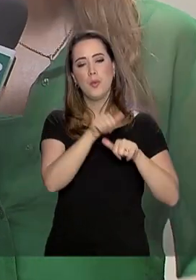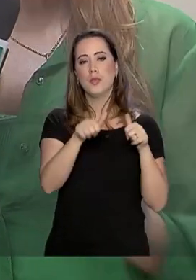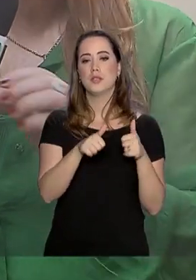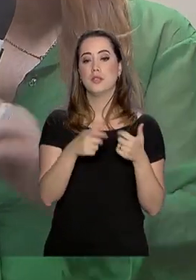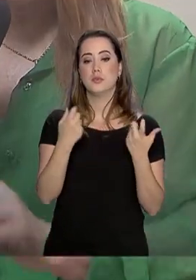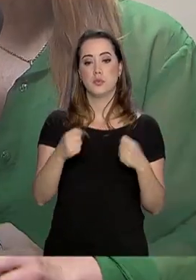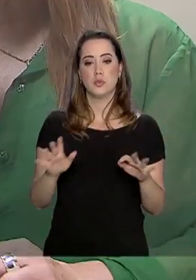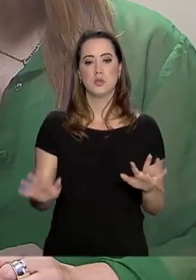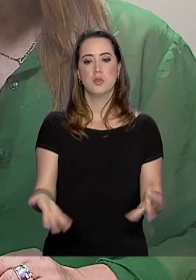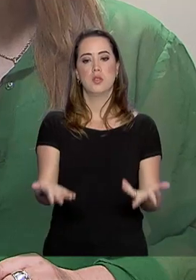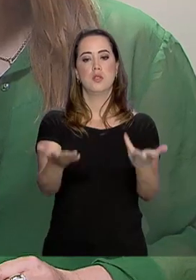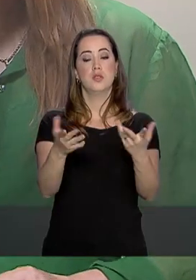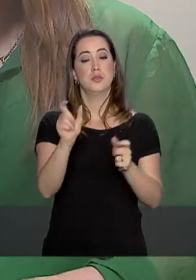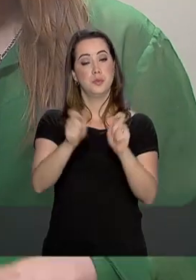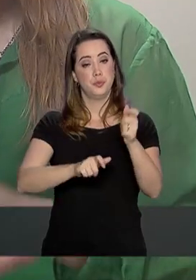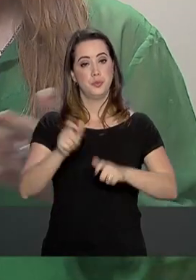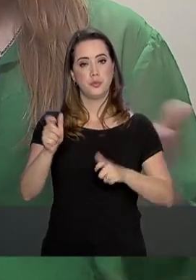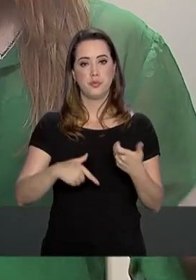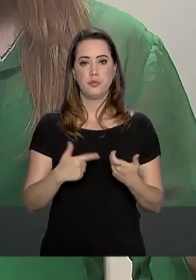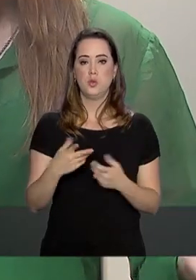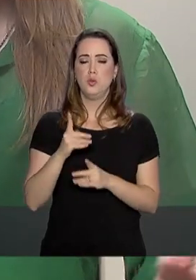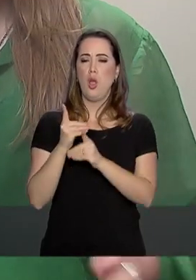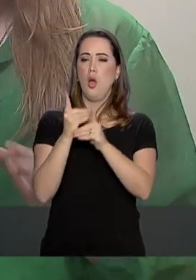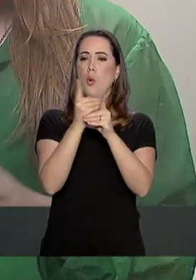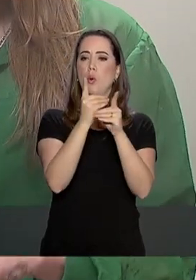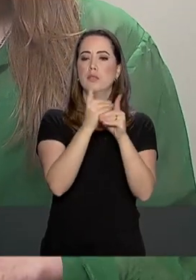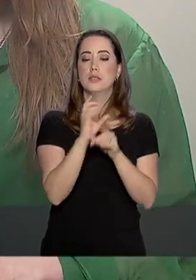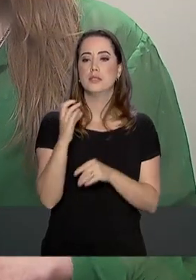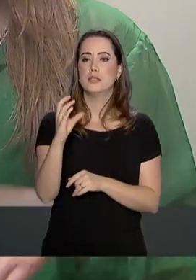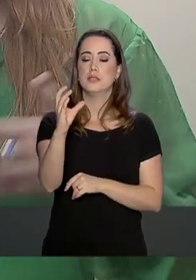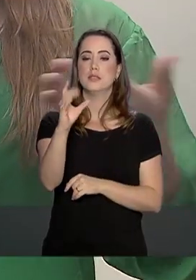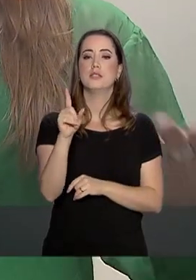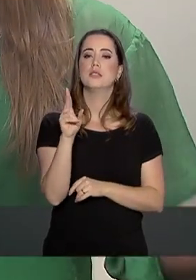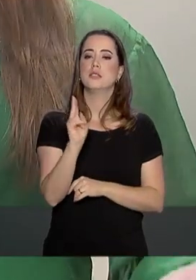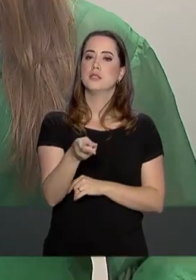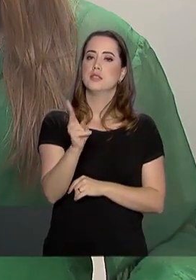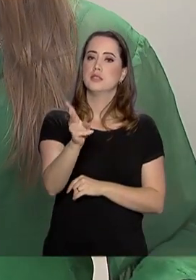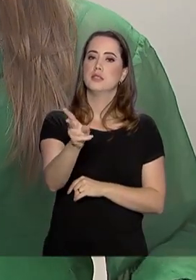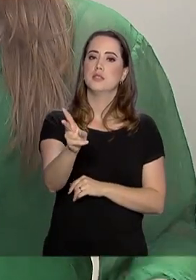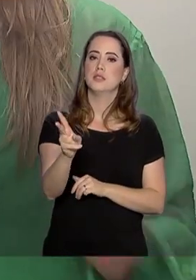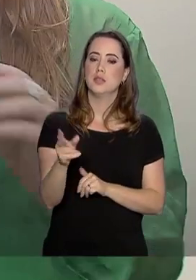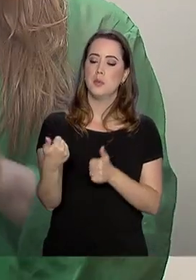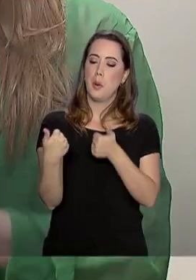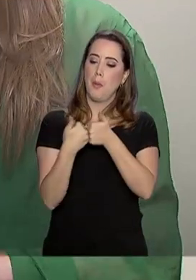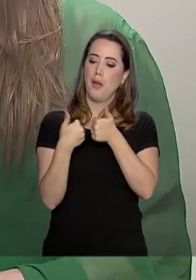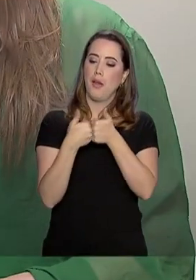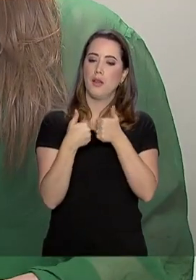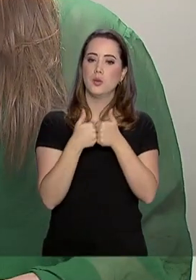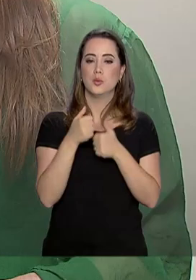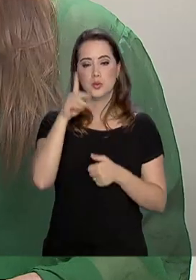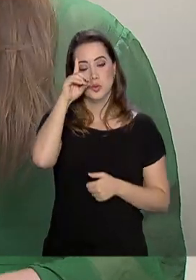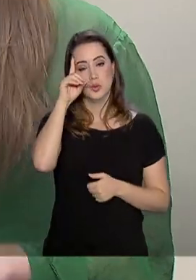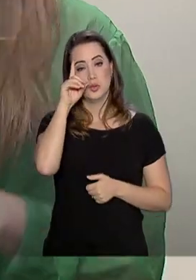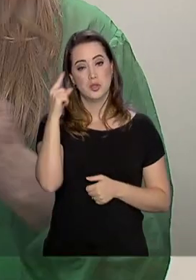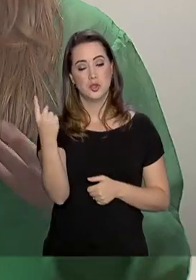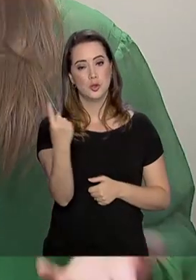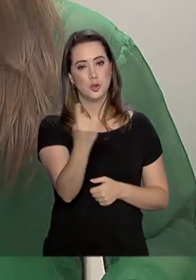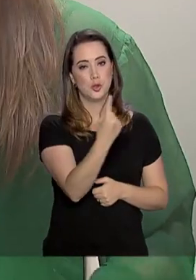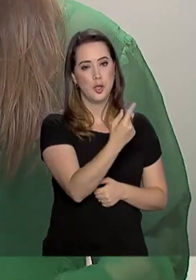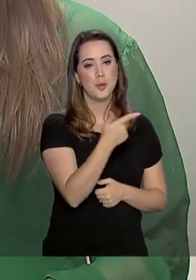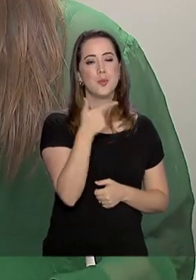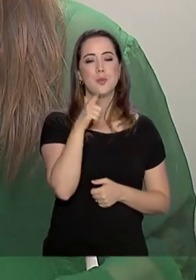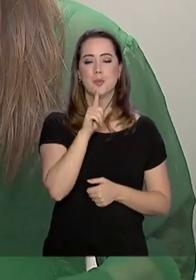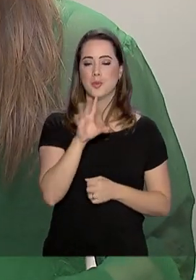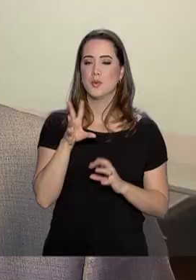ideia e estimular o estudante a descobrir que a ciência está cada vez mais no dia a dia de cada um e ao